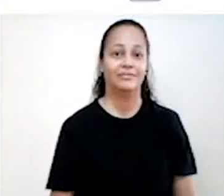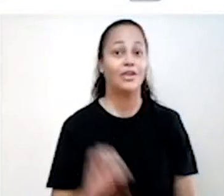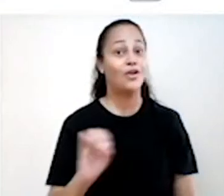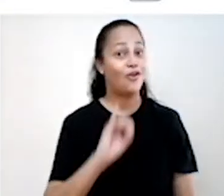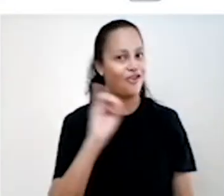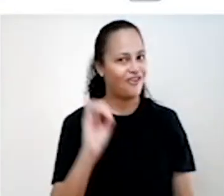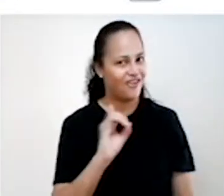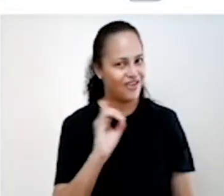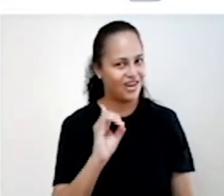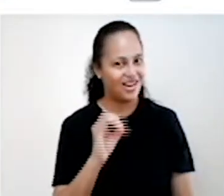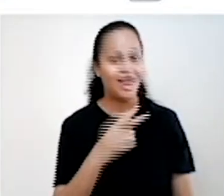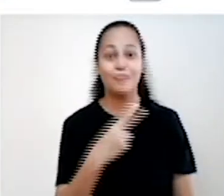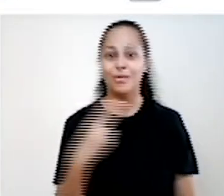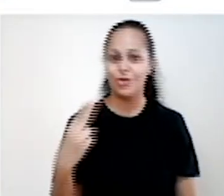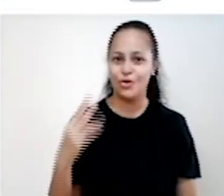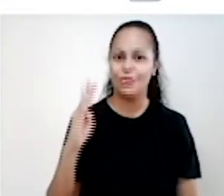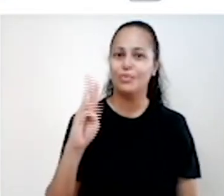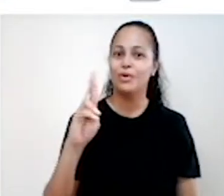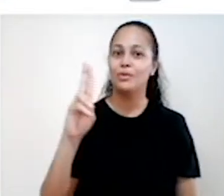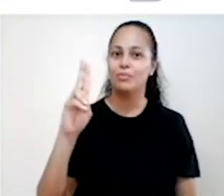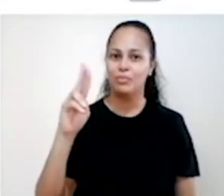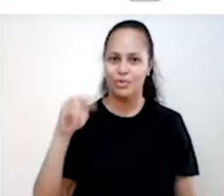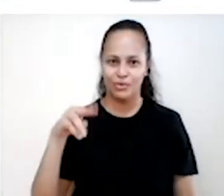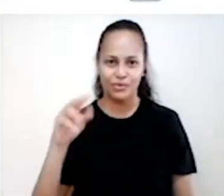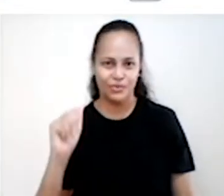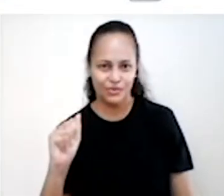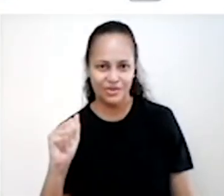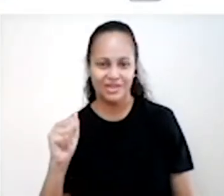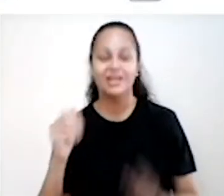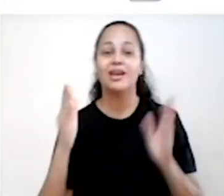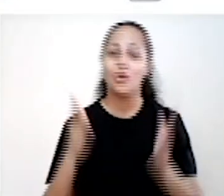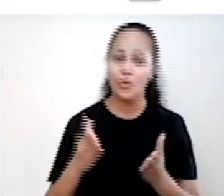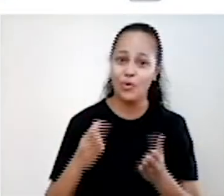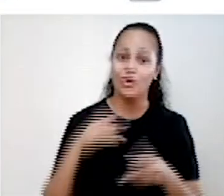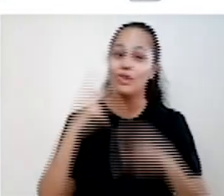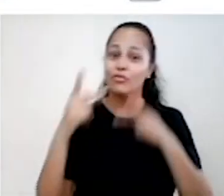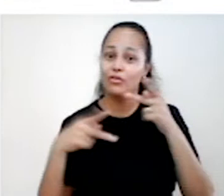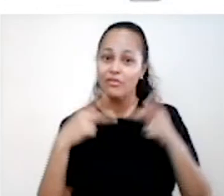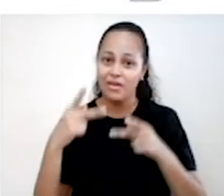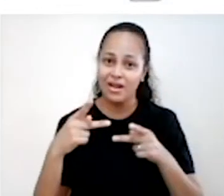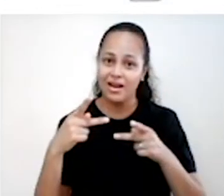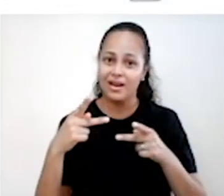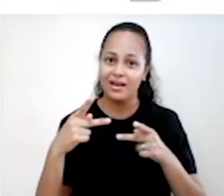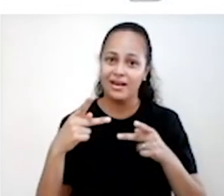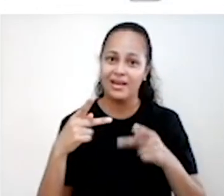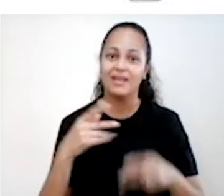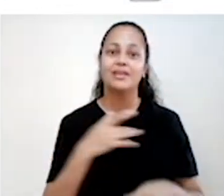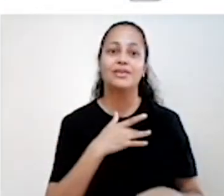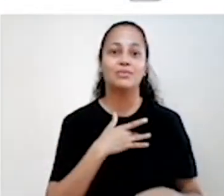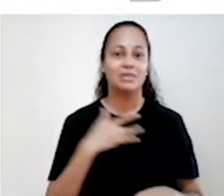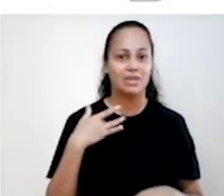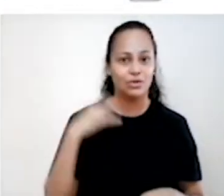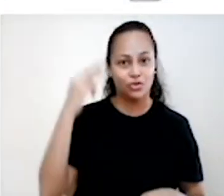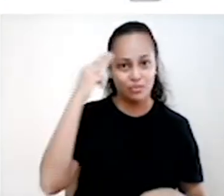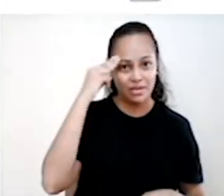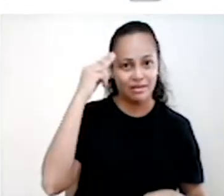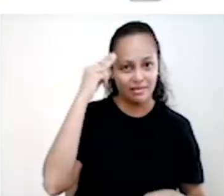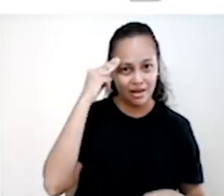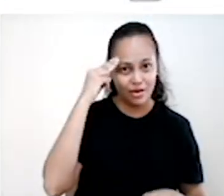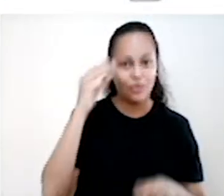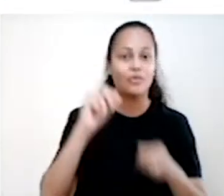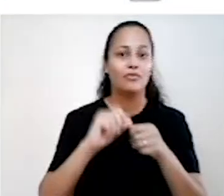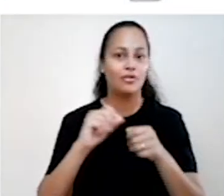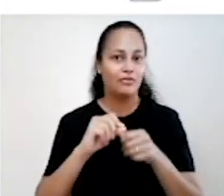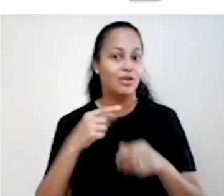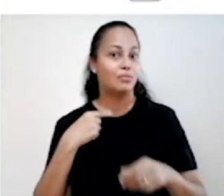Olá pessoal, meu nome é Bruna, eu vou falar um pouquinho sobre saúde mental no contexto escolar. Essa apresentação foi elaborada